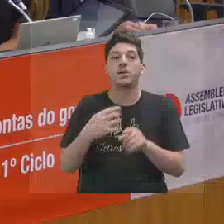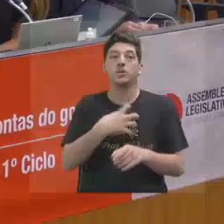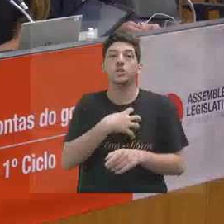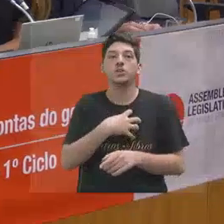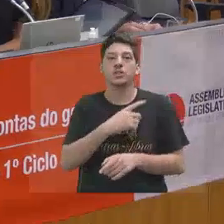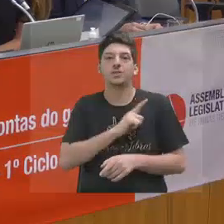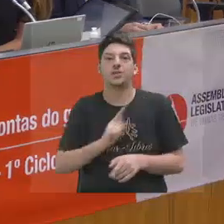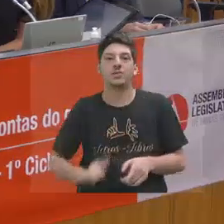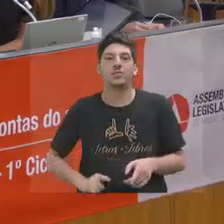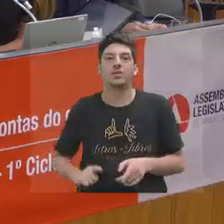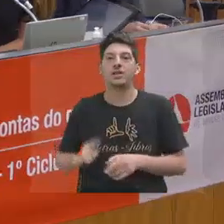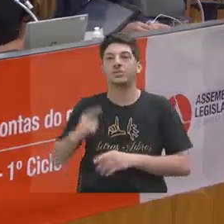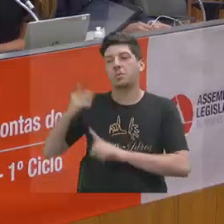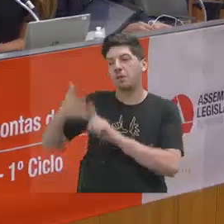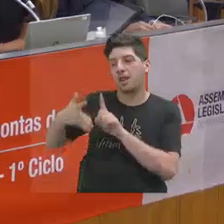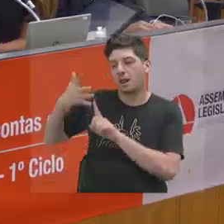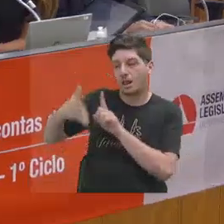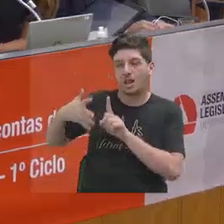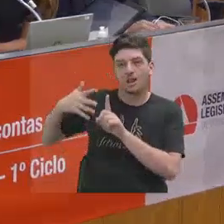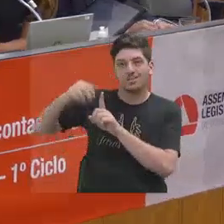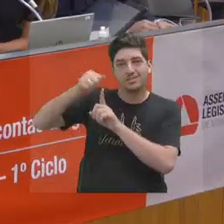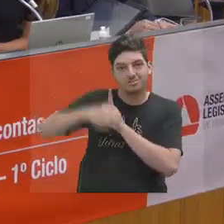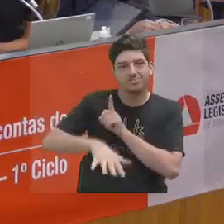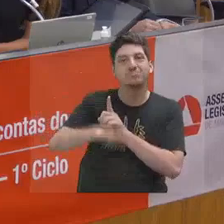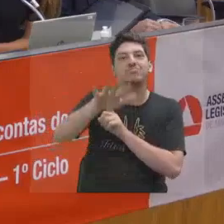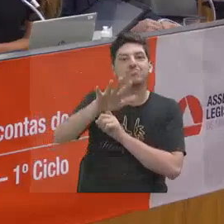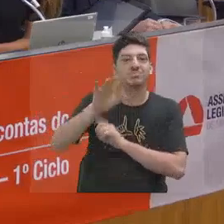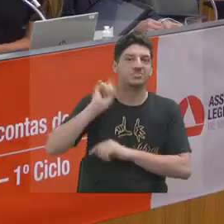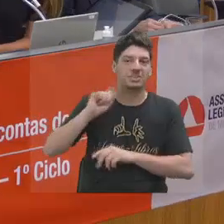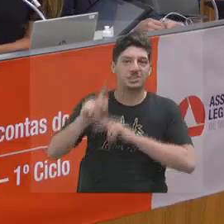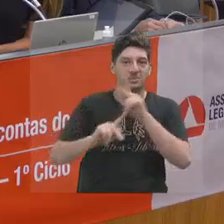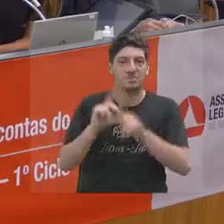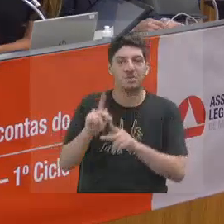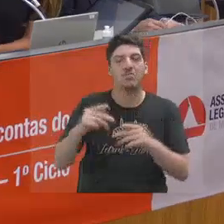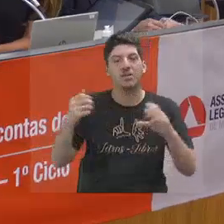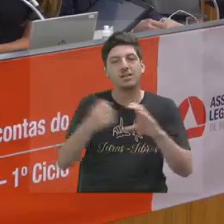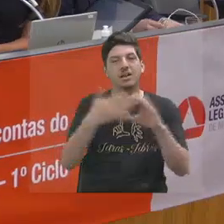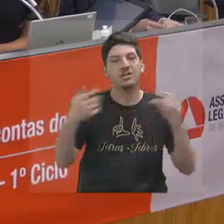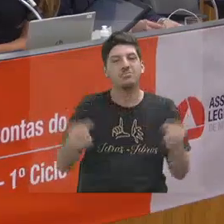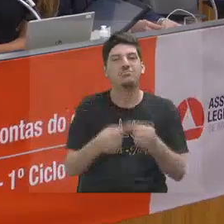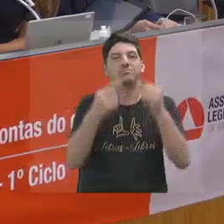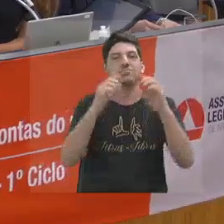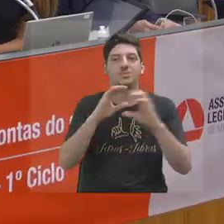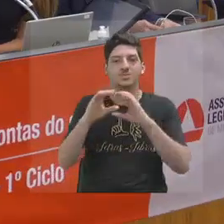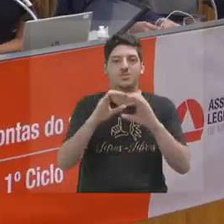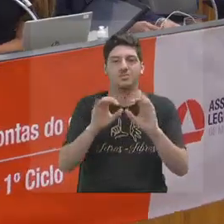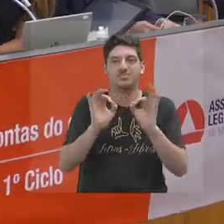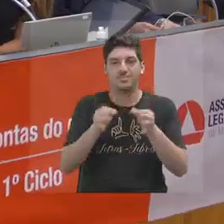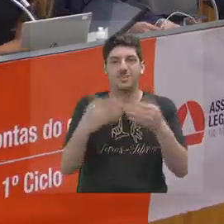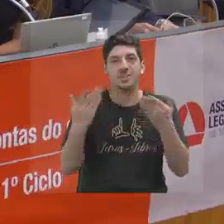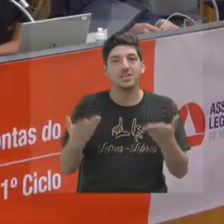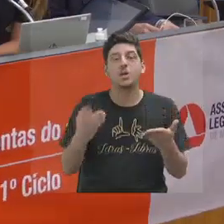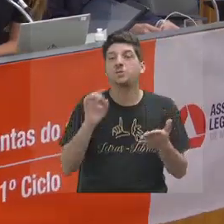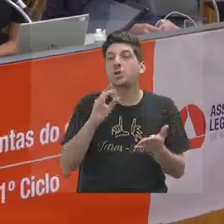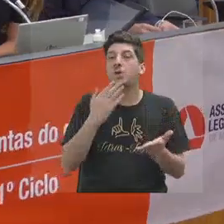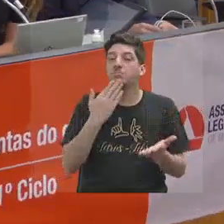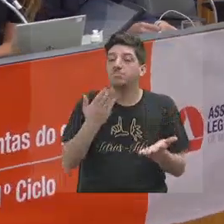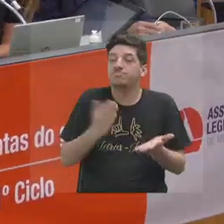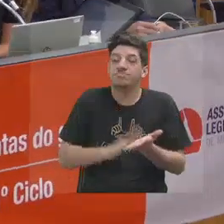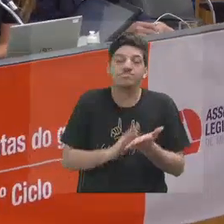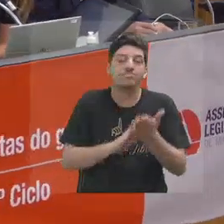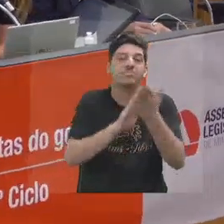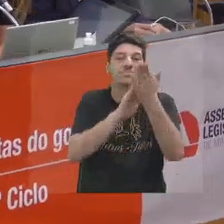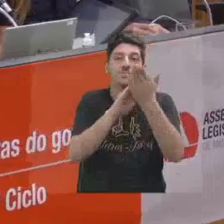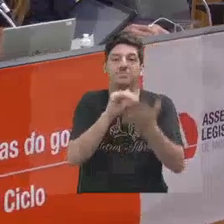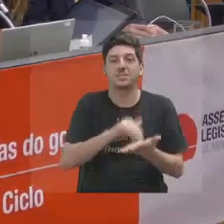fala que transmite para os mineiros. E isso é bem característico, essa comunicação. Então, tenho aqui só elogios a fazer a essa